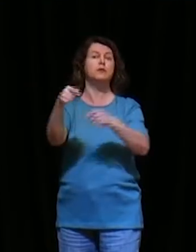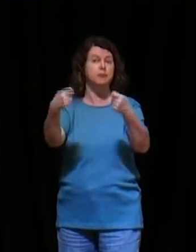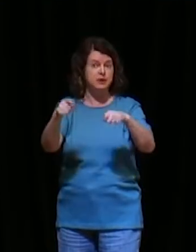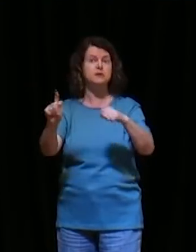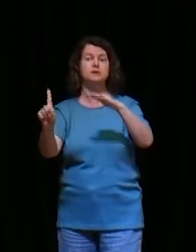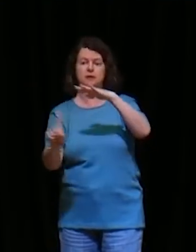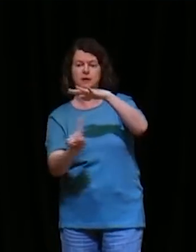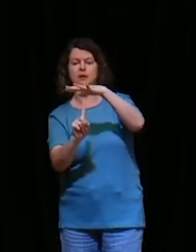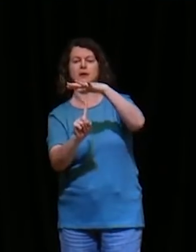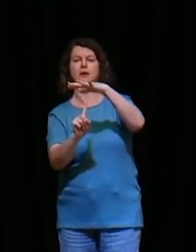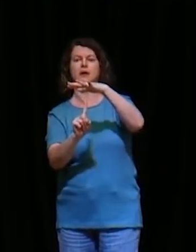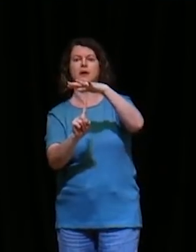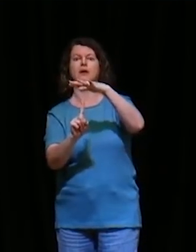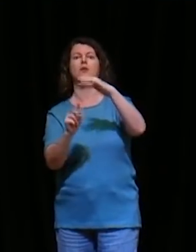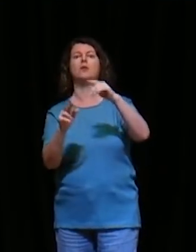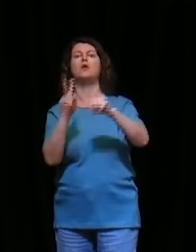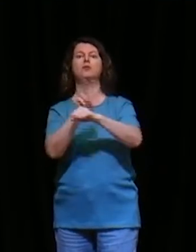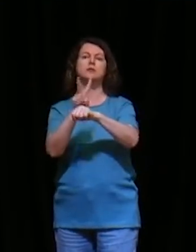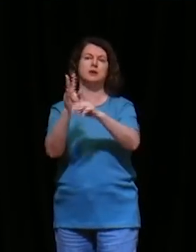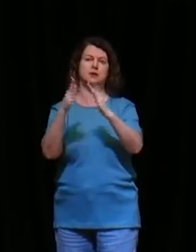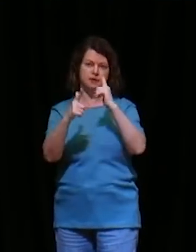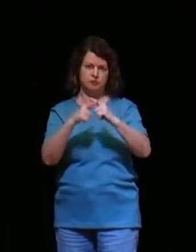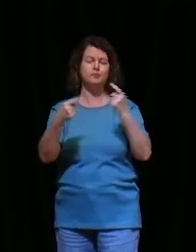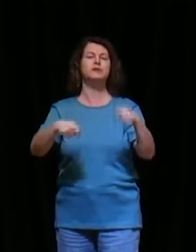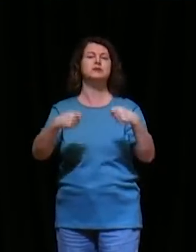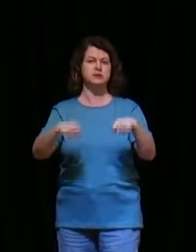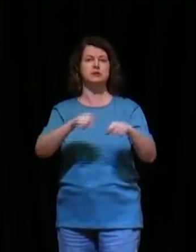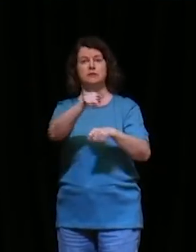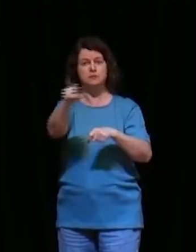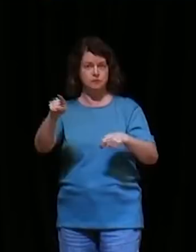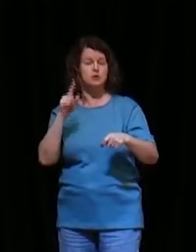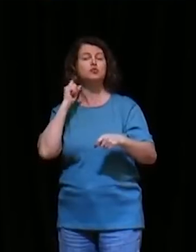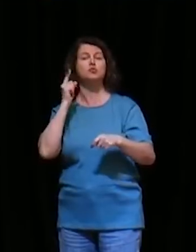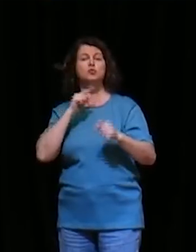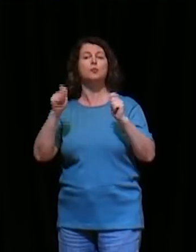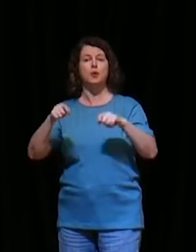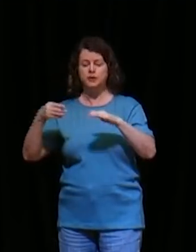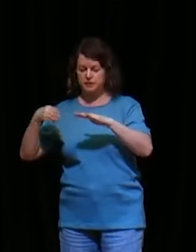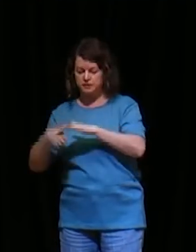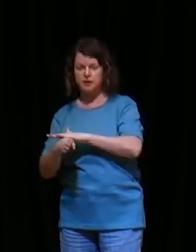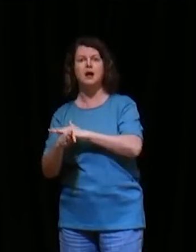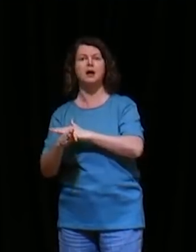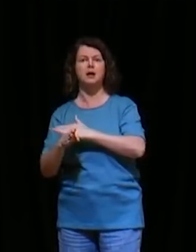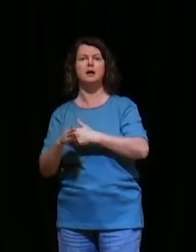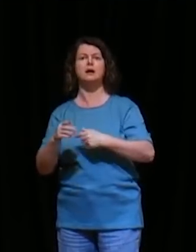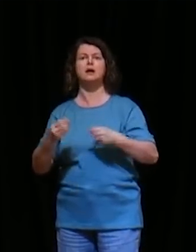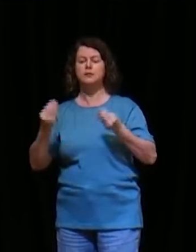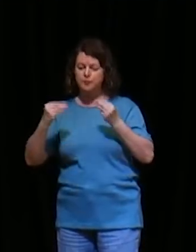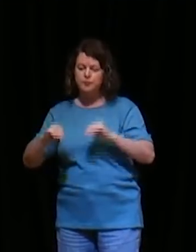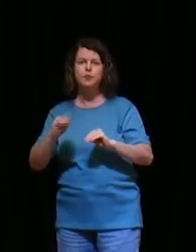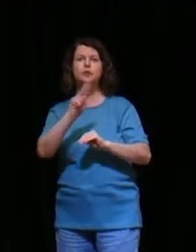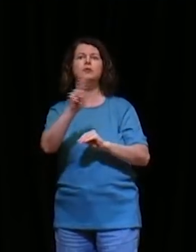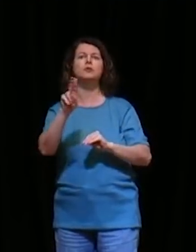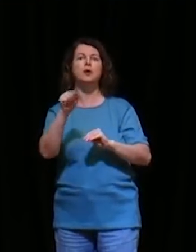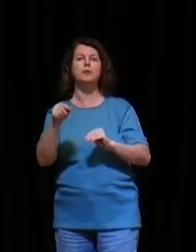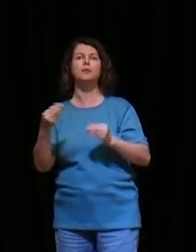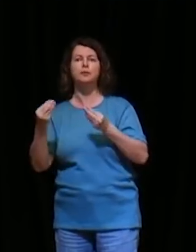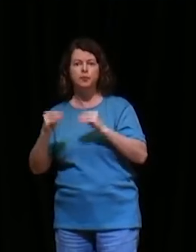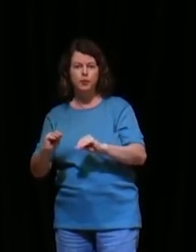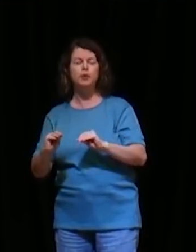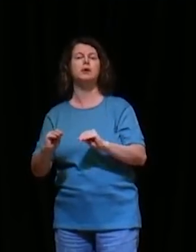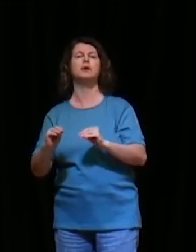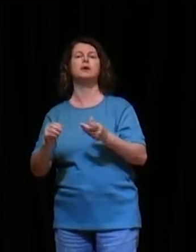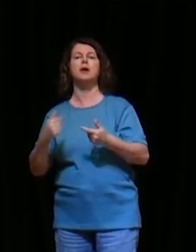amém, a igreja batida de bom retiro, ela existe, para abençoar a sua vida, se você não é inscrito no canal, se